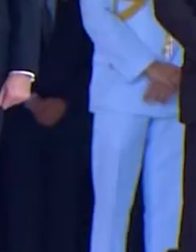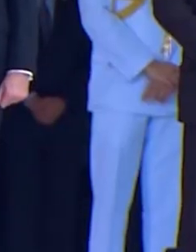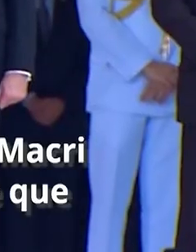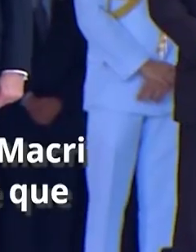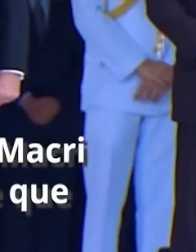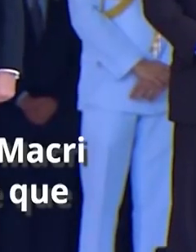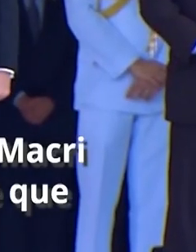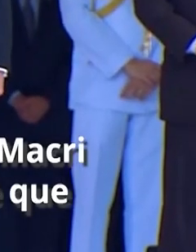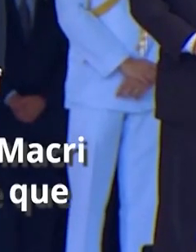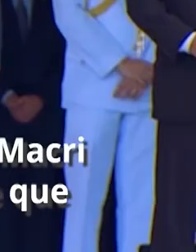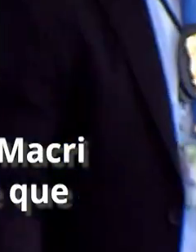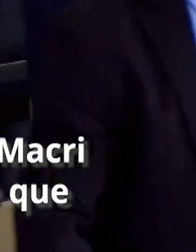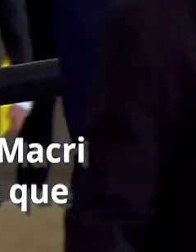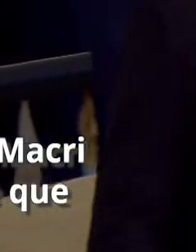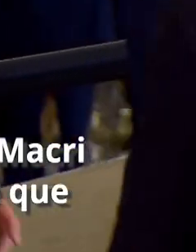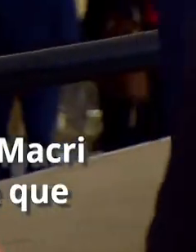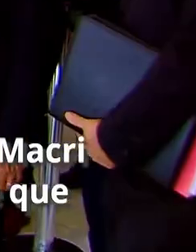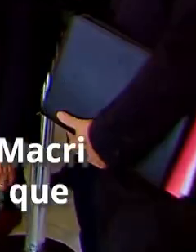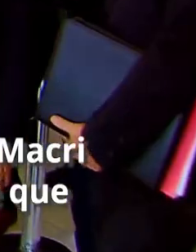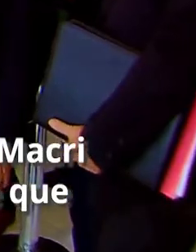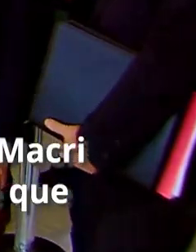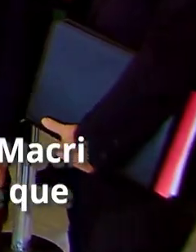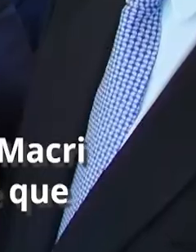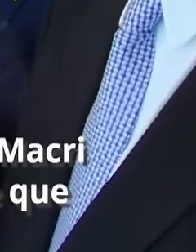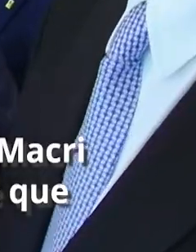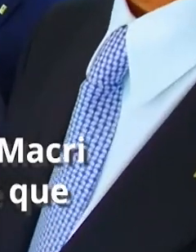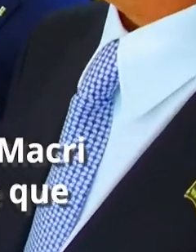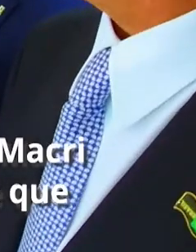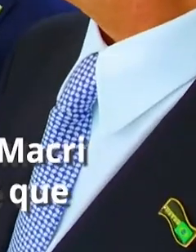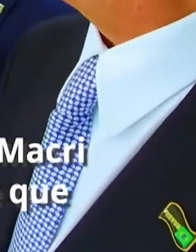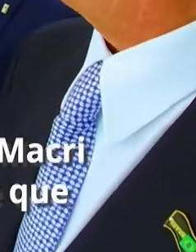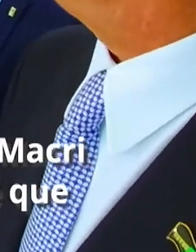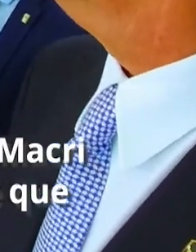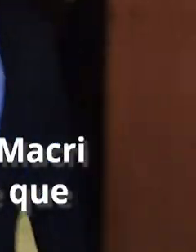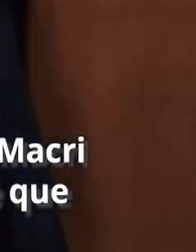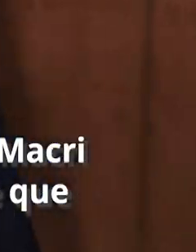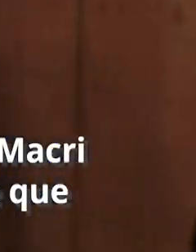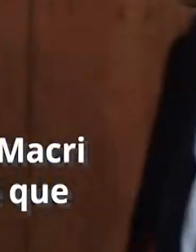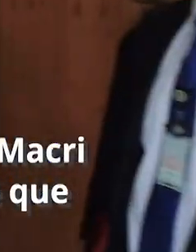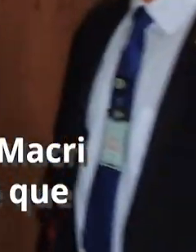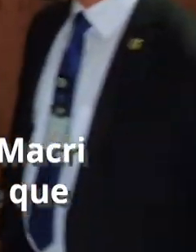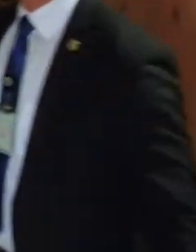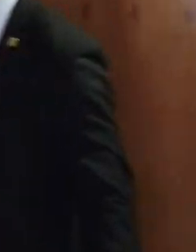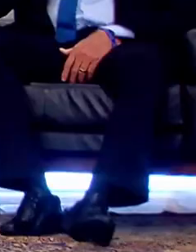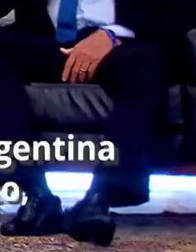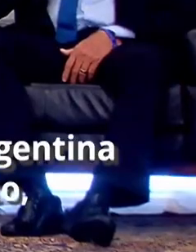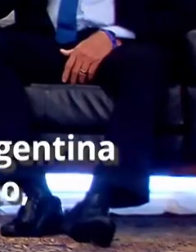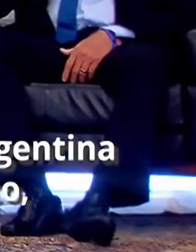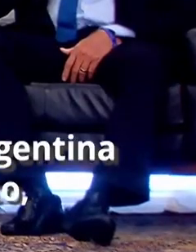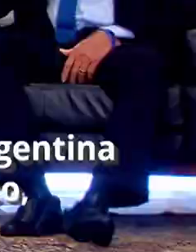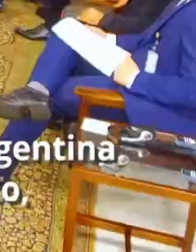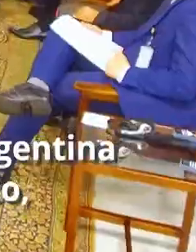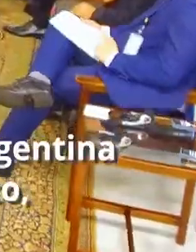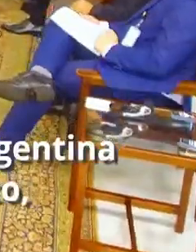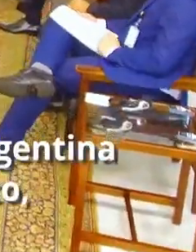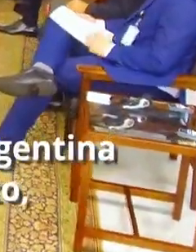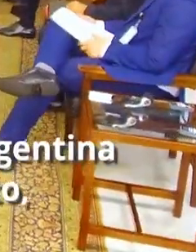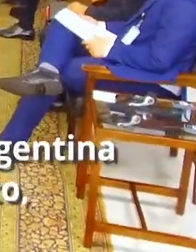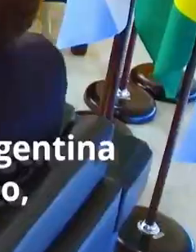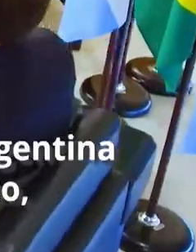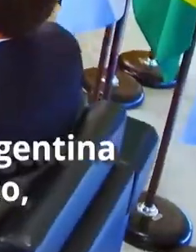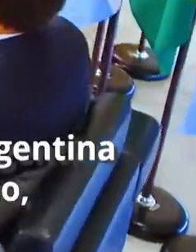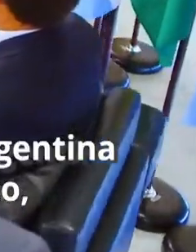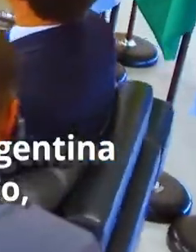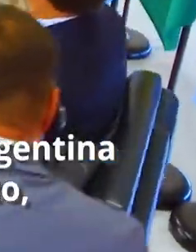As conversas de hoje com o Presidente Macri só fazem reforçar a minha convicção de que o relacionamento entre o Brasil e a Argentina